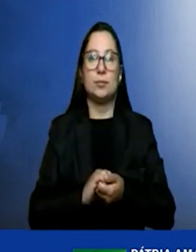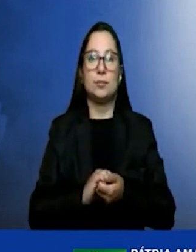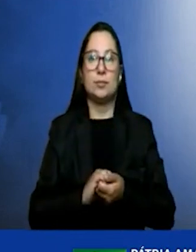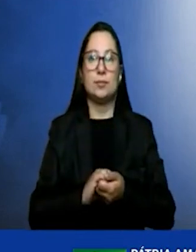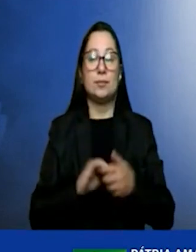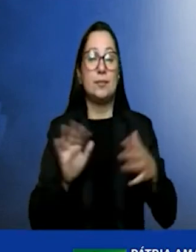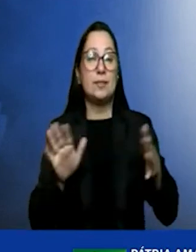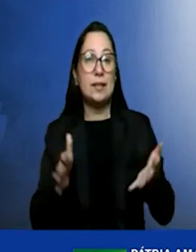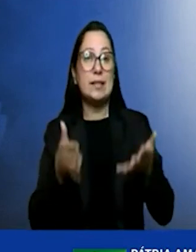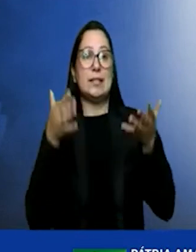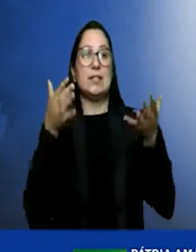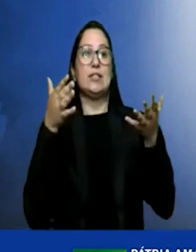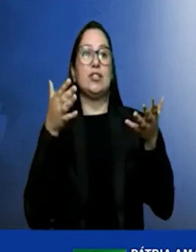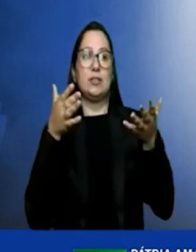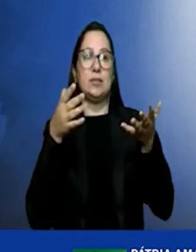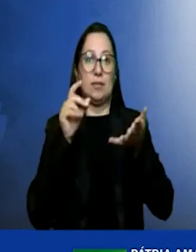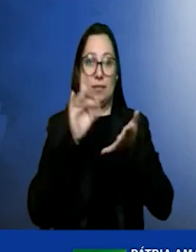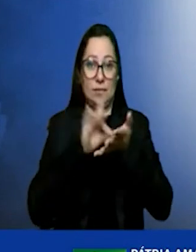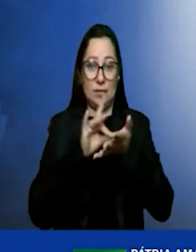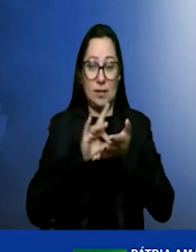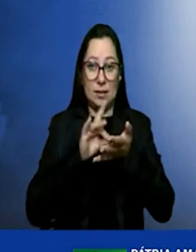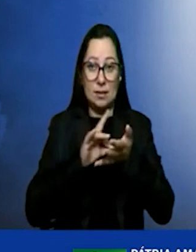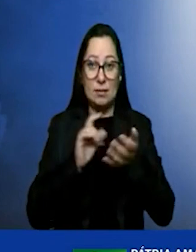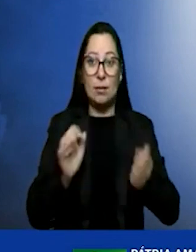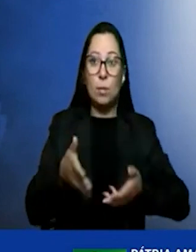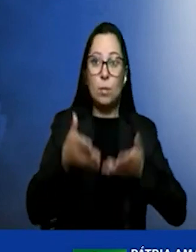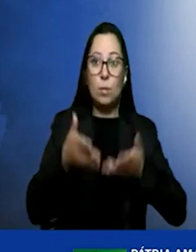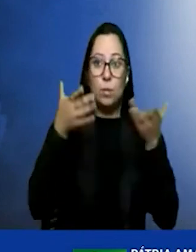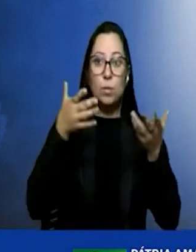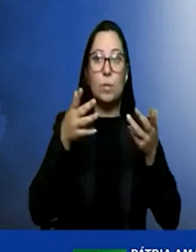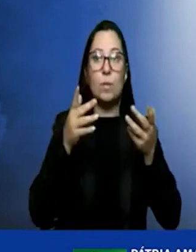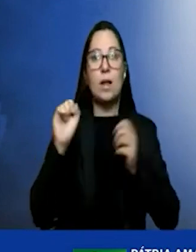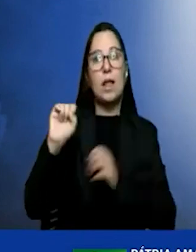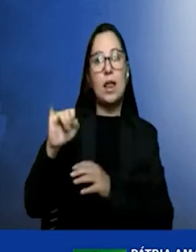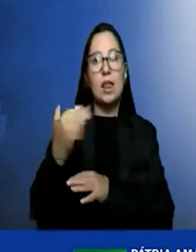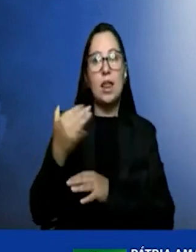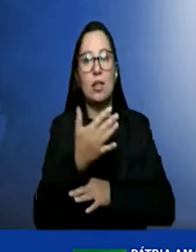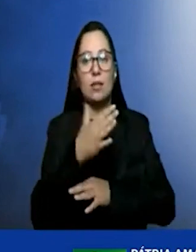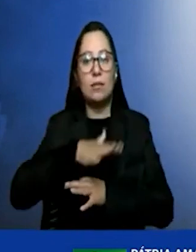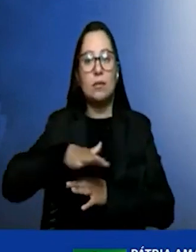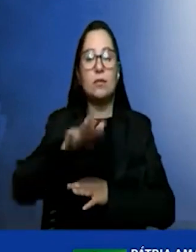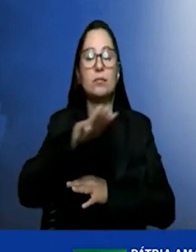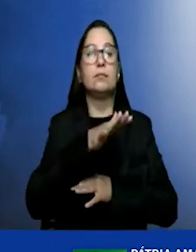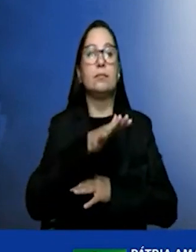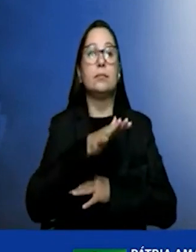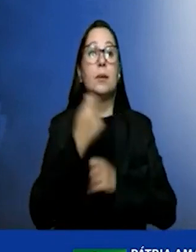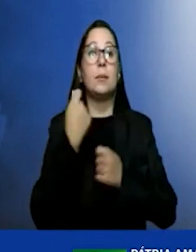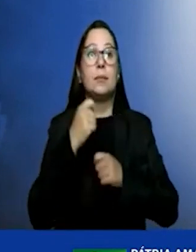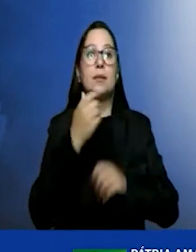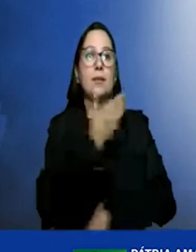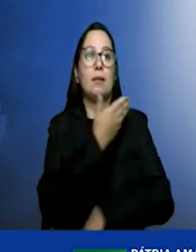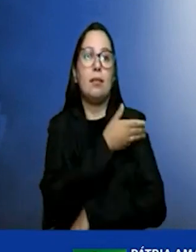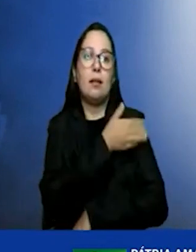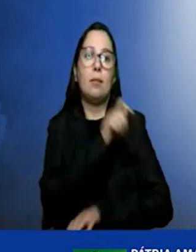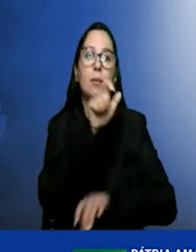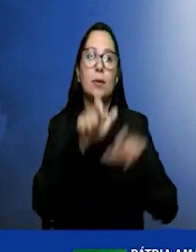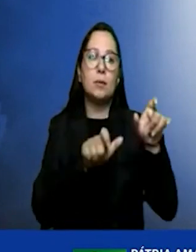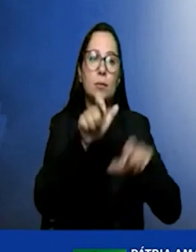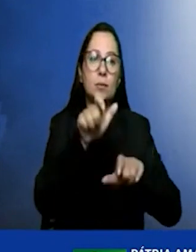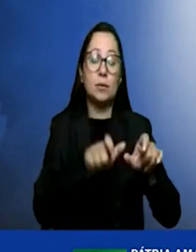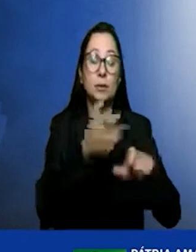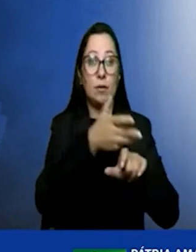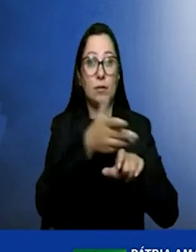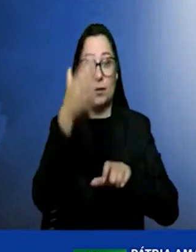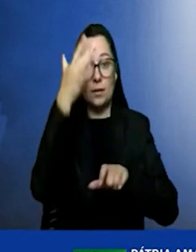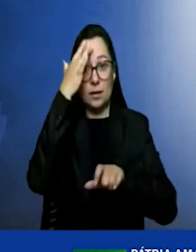palavra mais difícil nesse setor, mas que promovam inovações dessa natureza. Isso requer treinamento de pessoas. Vocês imaginam que, à medida